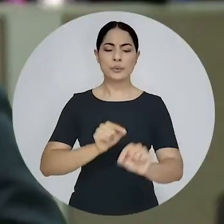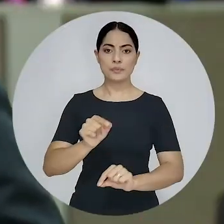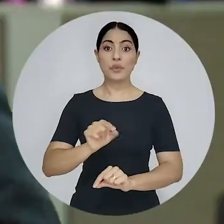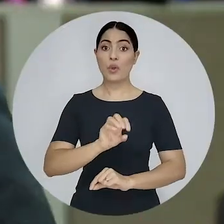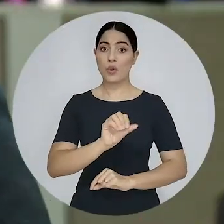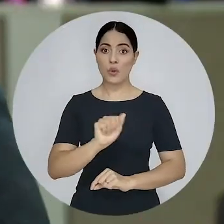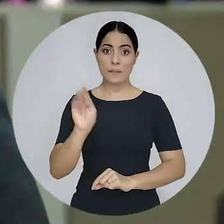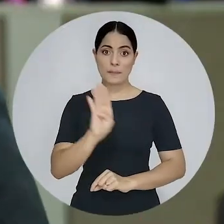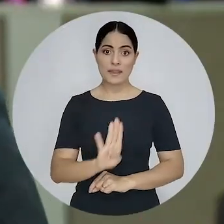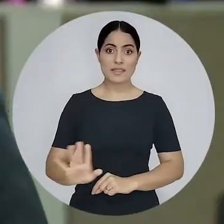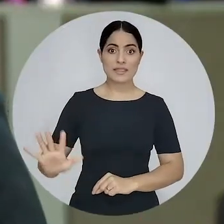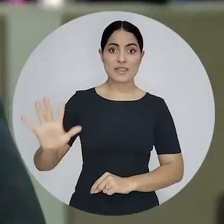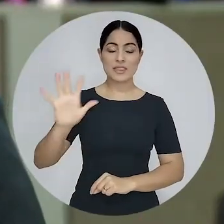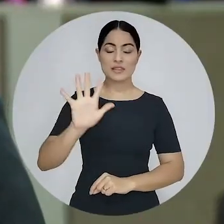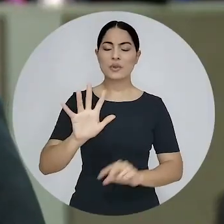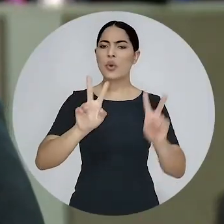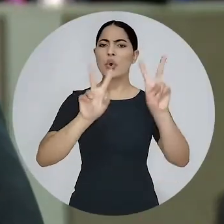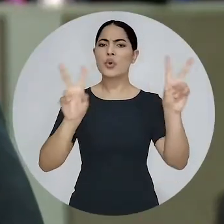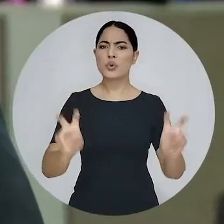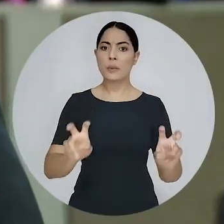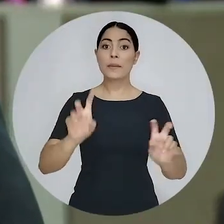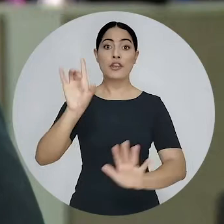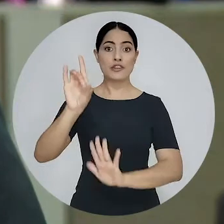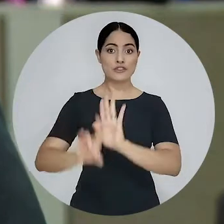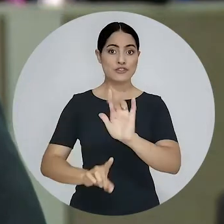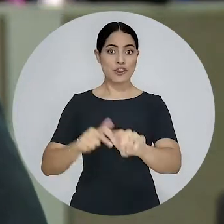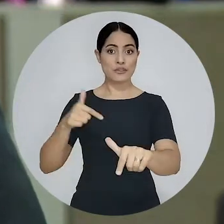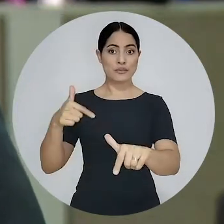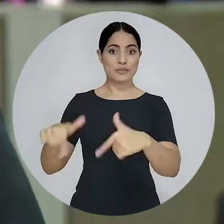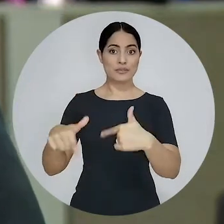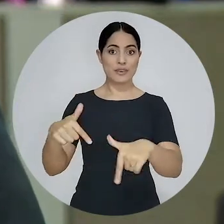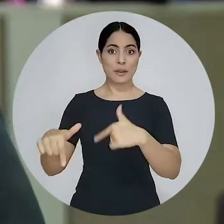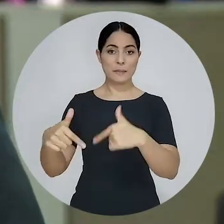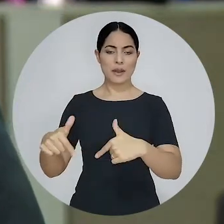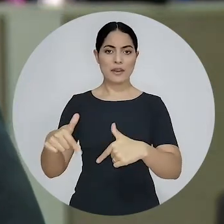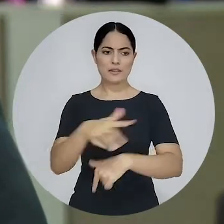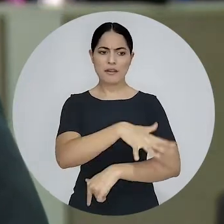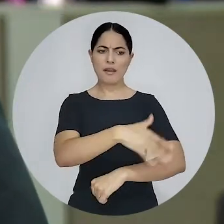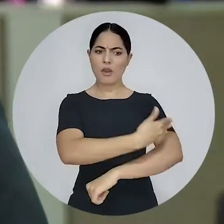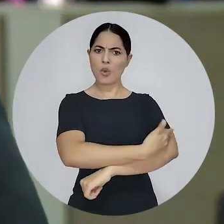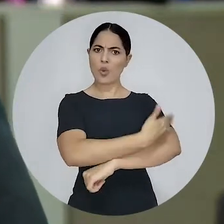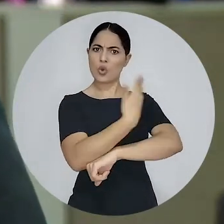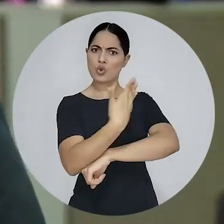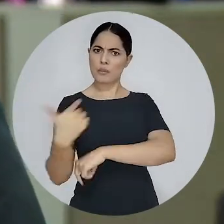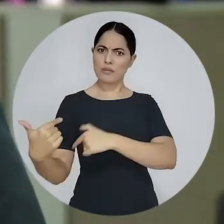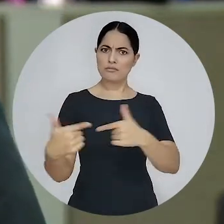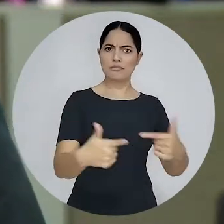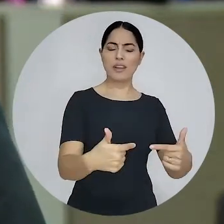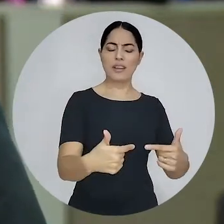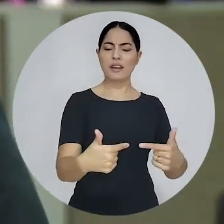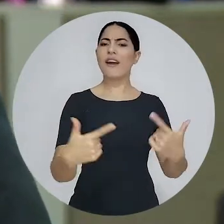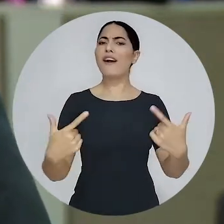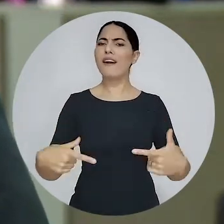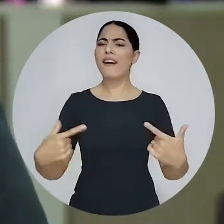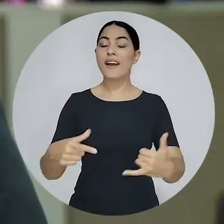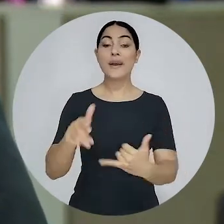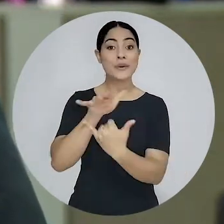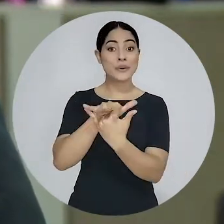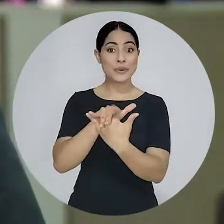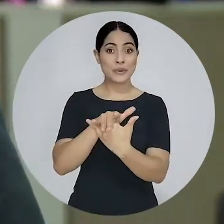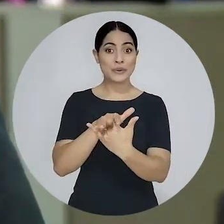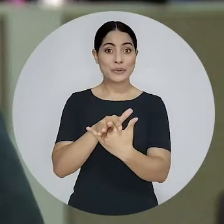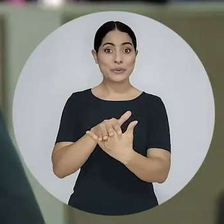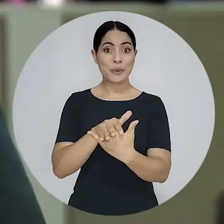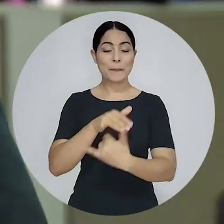assunto, a OAB Nacional promoveu o evento virtual intitulado Direito Trabalhista Aplicado aos Condomínios. O debate